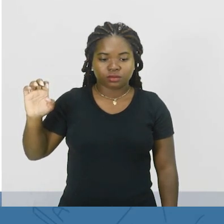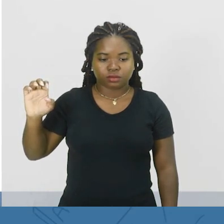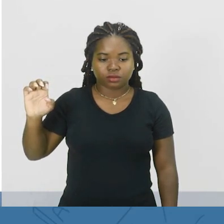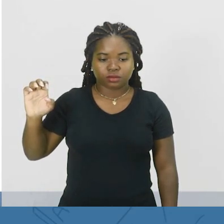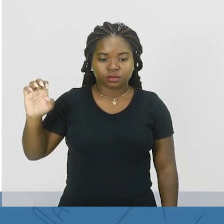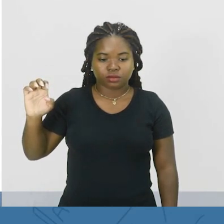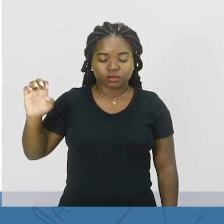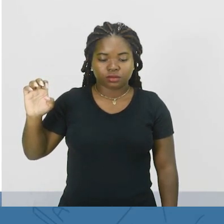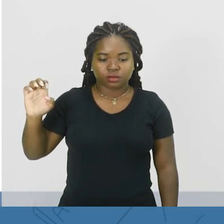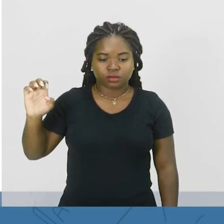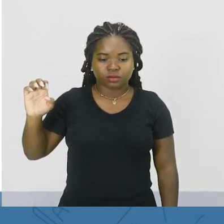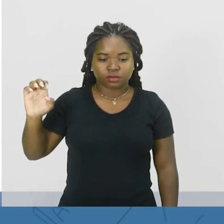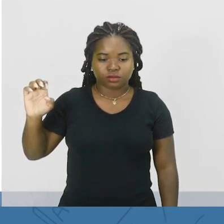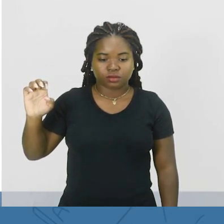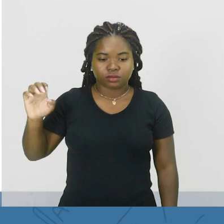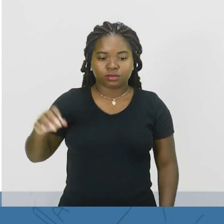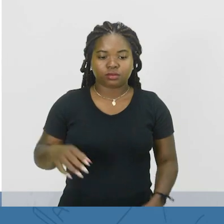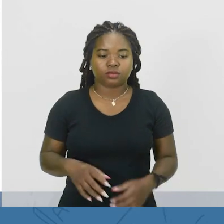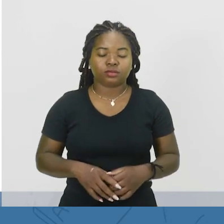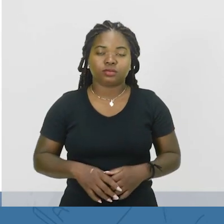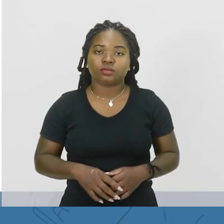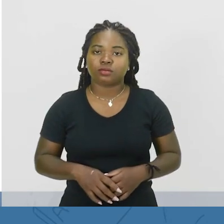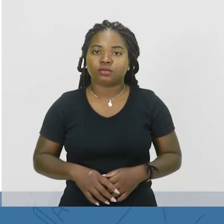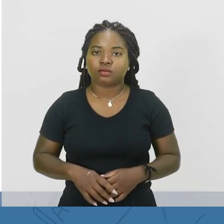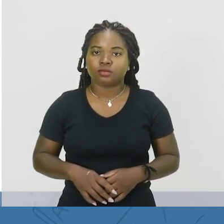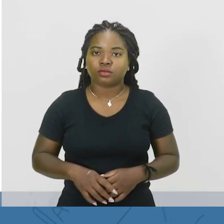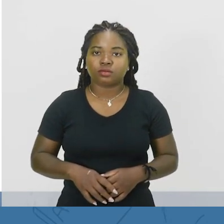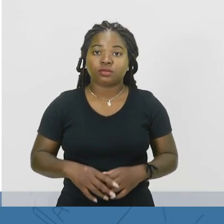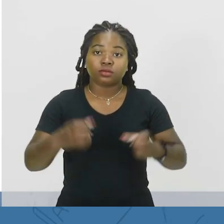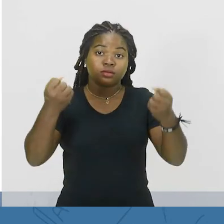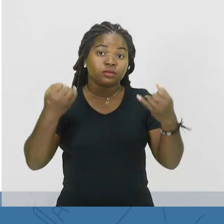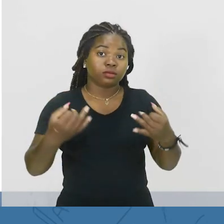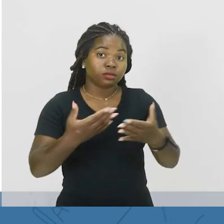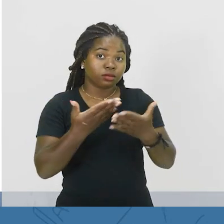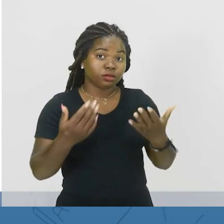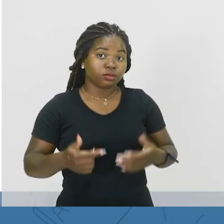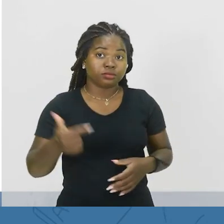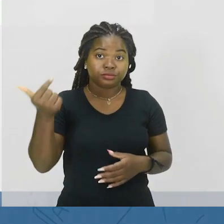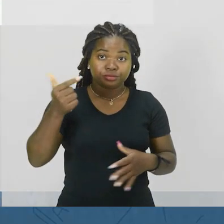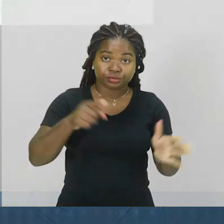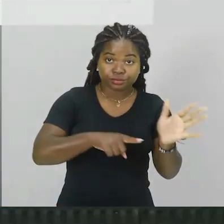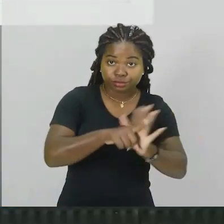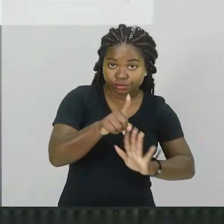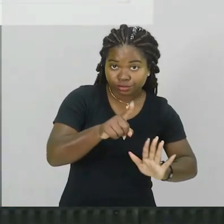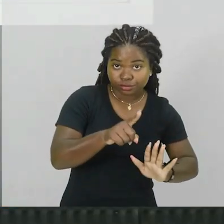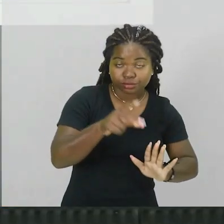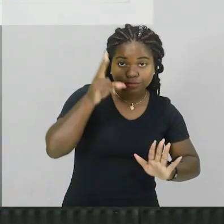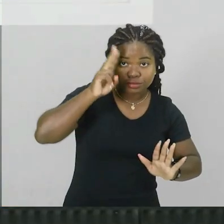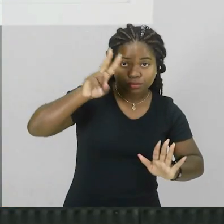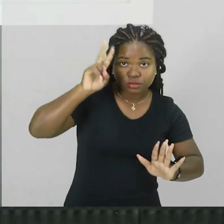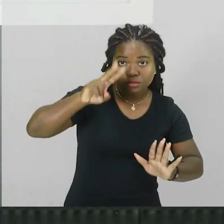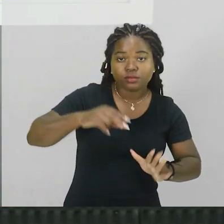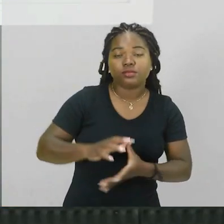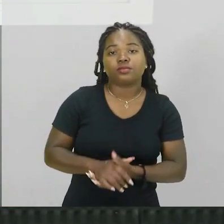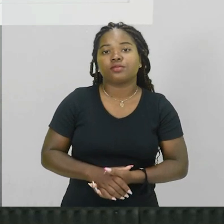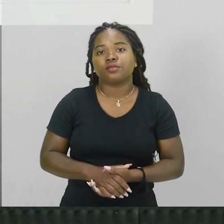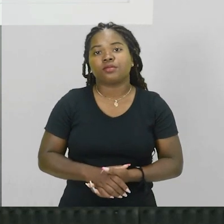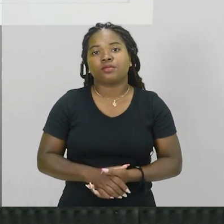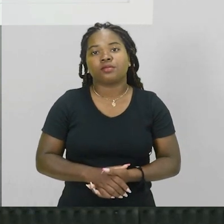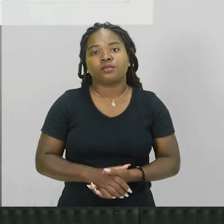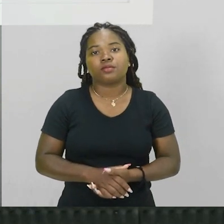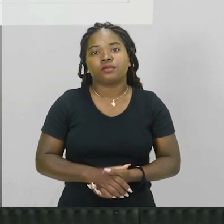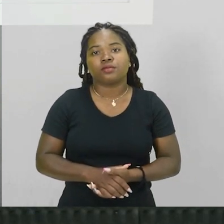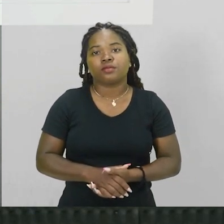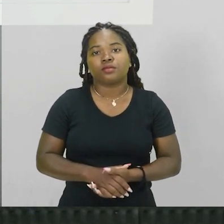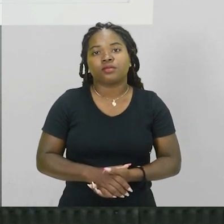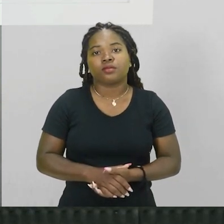e letra E refração luminosa bom gente eu acabei de explicar na questão 2 né? as lentes elas funcionam